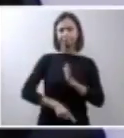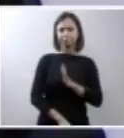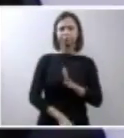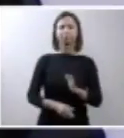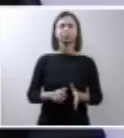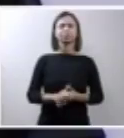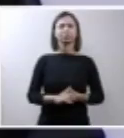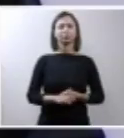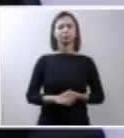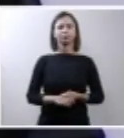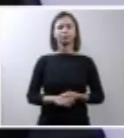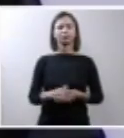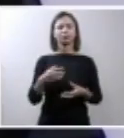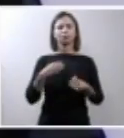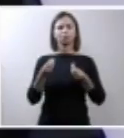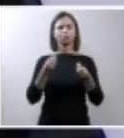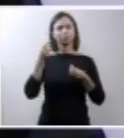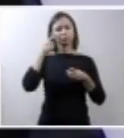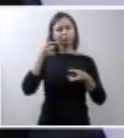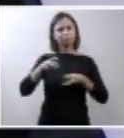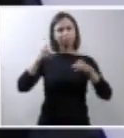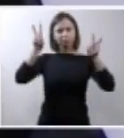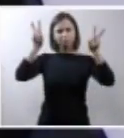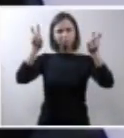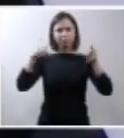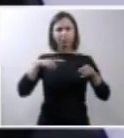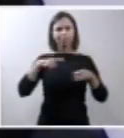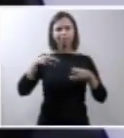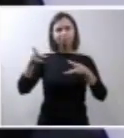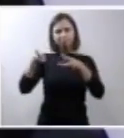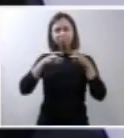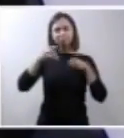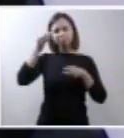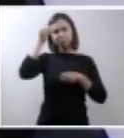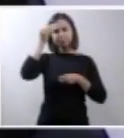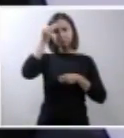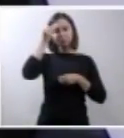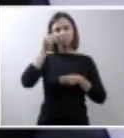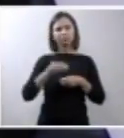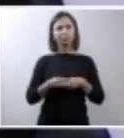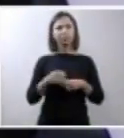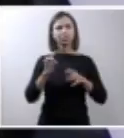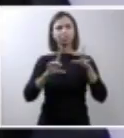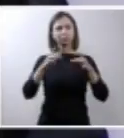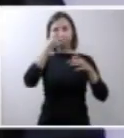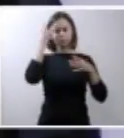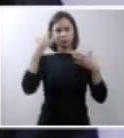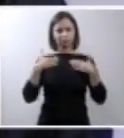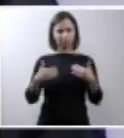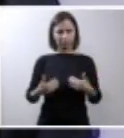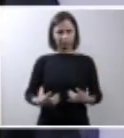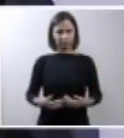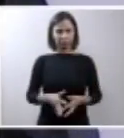sob o ângulo da percepção, especialmente, humanística.